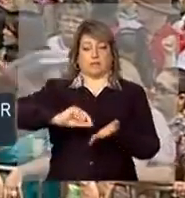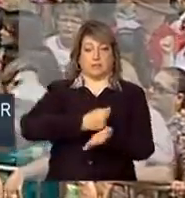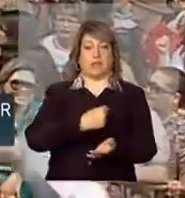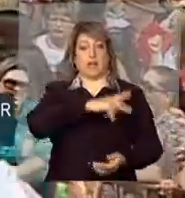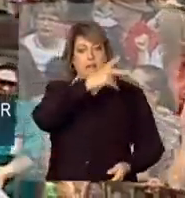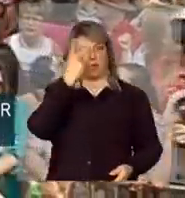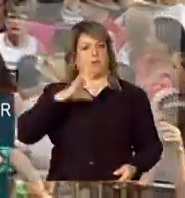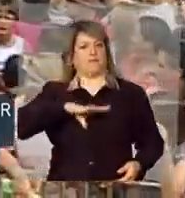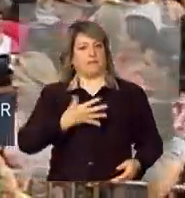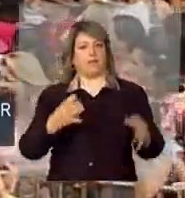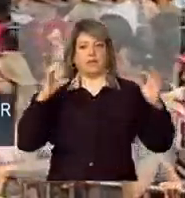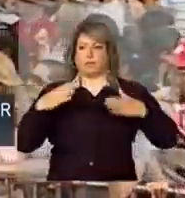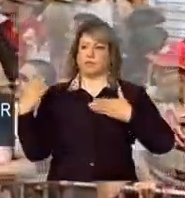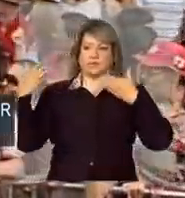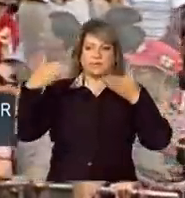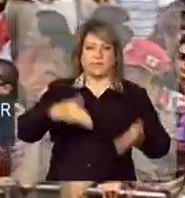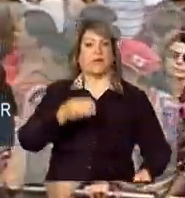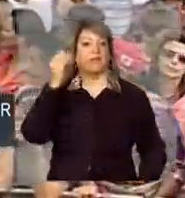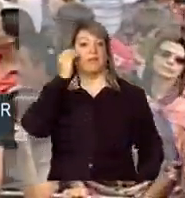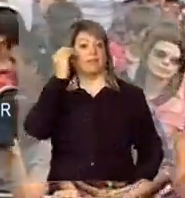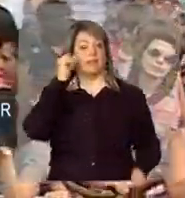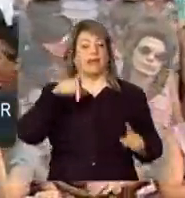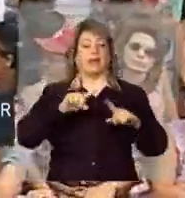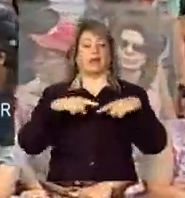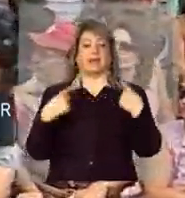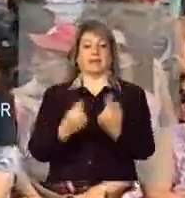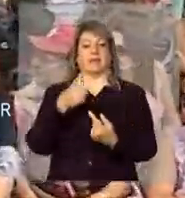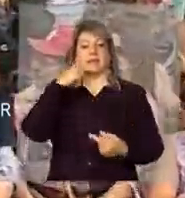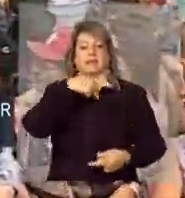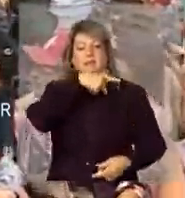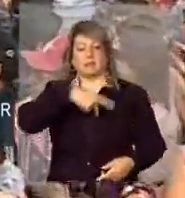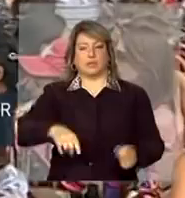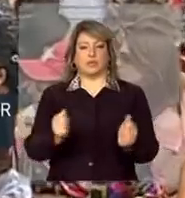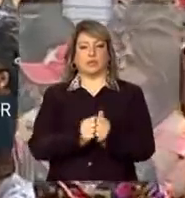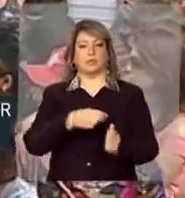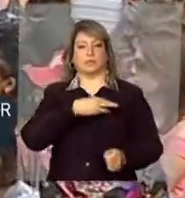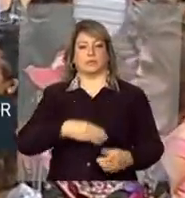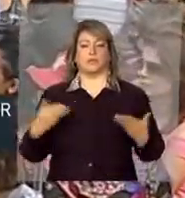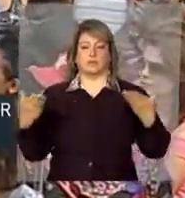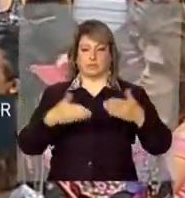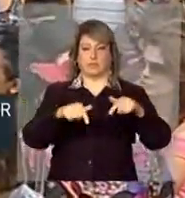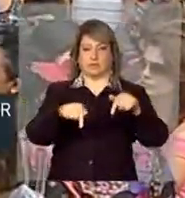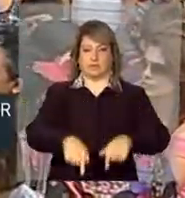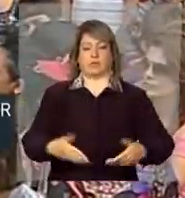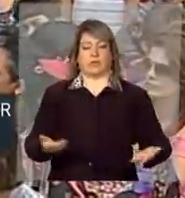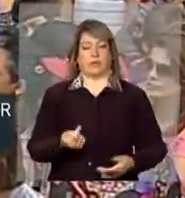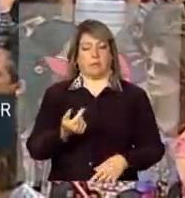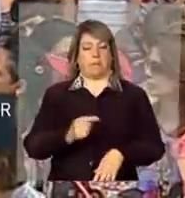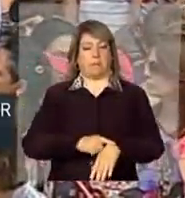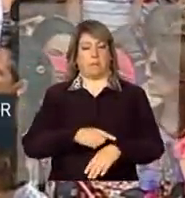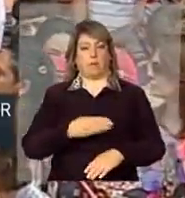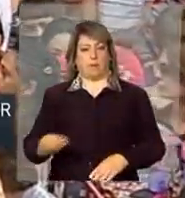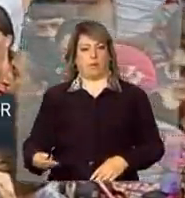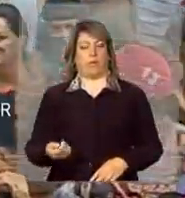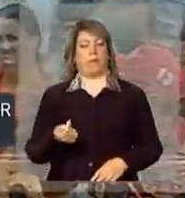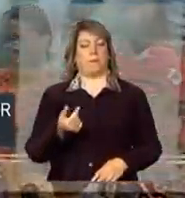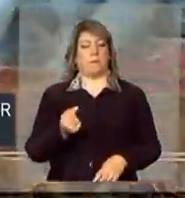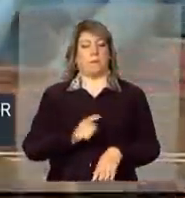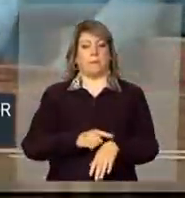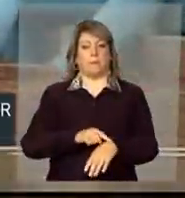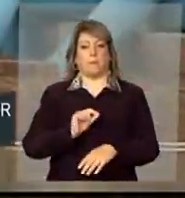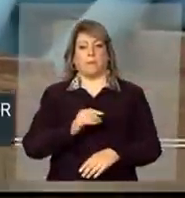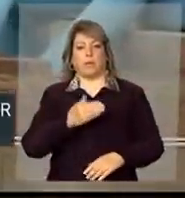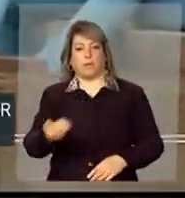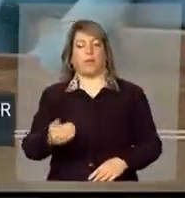para acompanharem essa assinatura dessa ordem de serviço, que vai ser acompanhada, inclusive, pela presidenta Dilma Rousseff. Daqui a pouquinho,